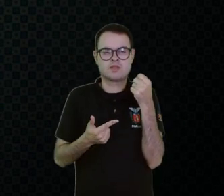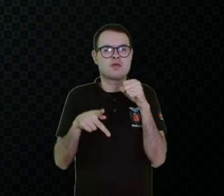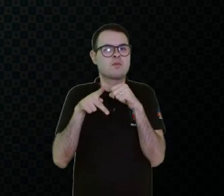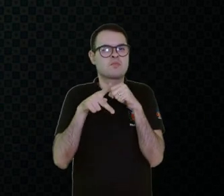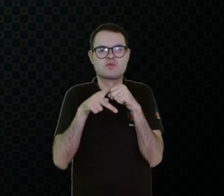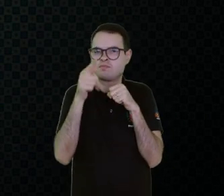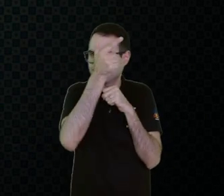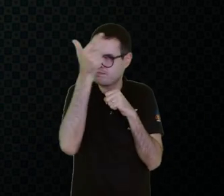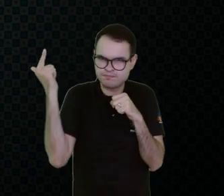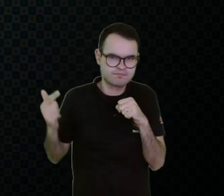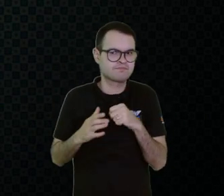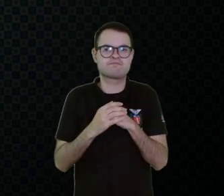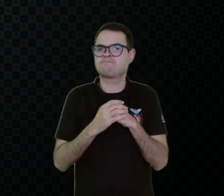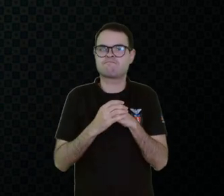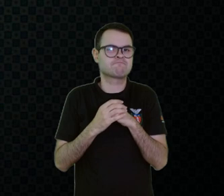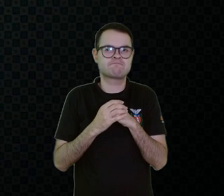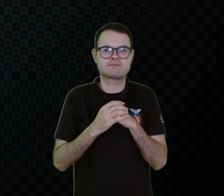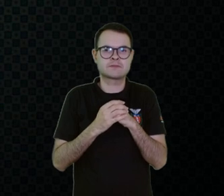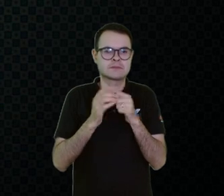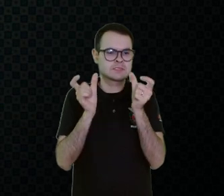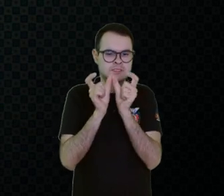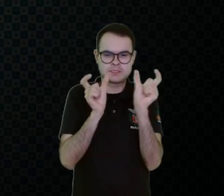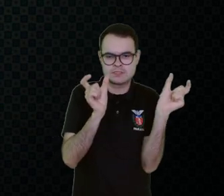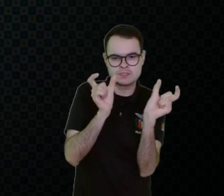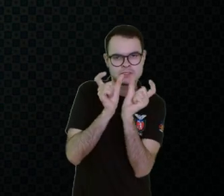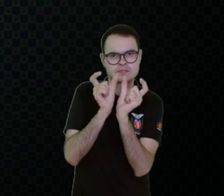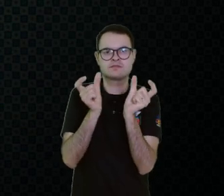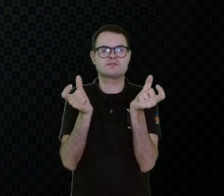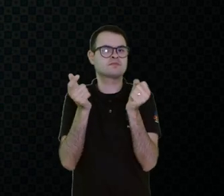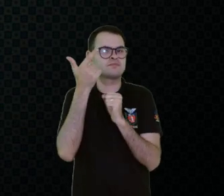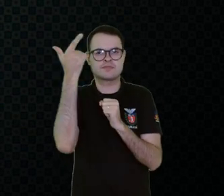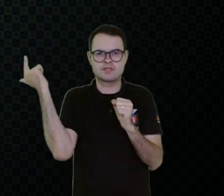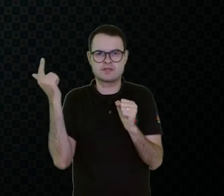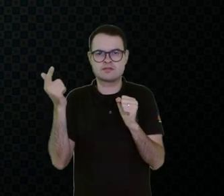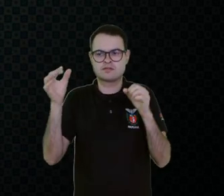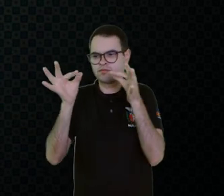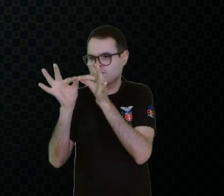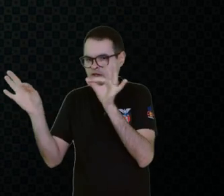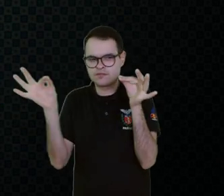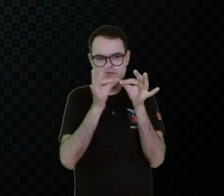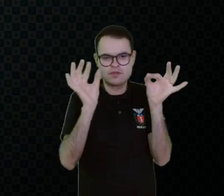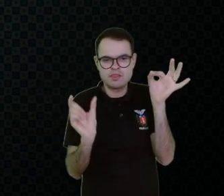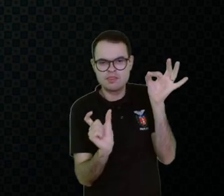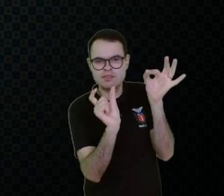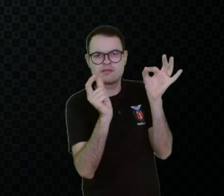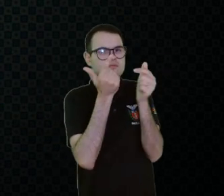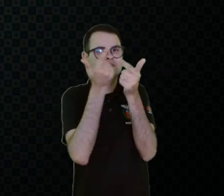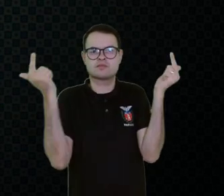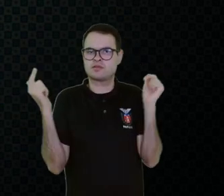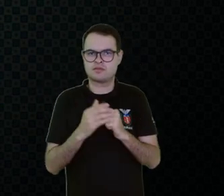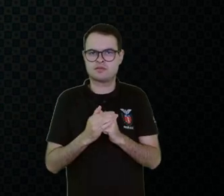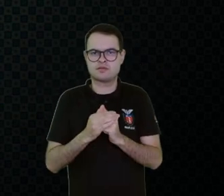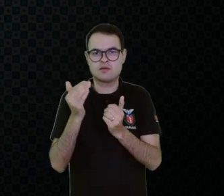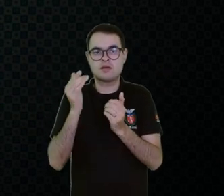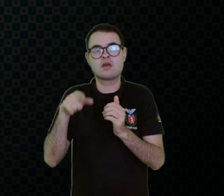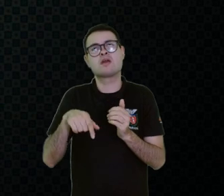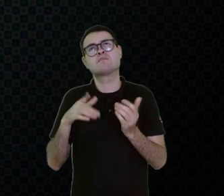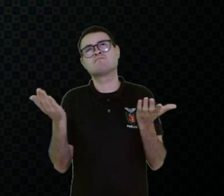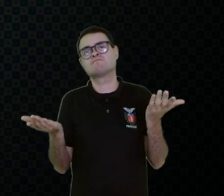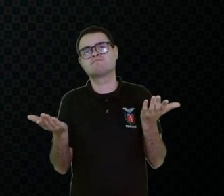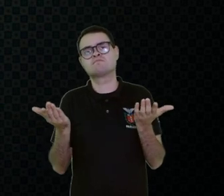conjugações, preposições, né? Então, ele é uma comunicação inicial, ele é uma comunicação